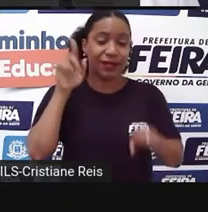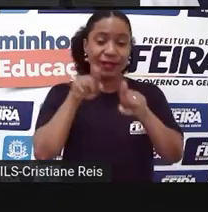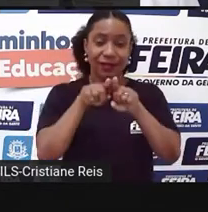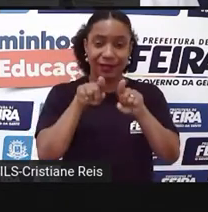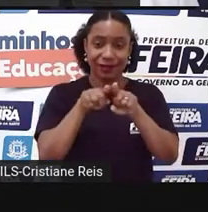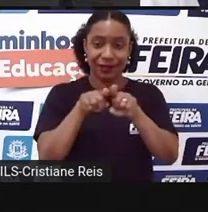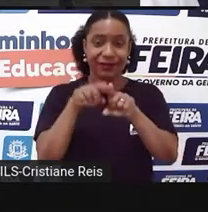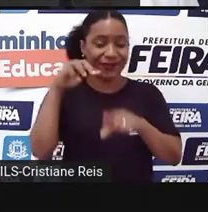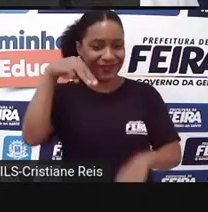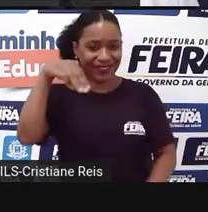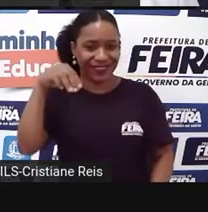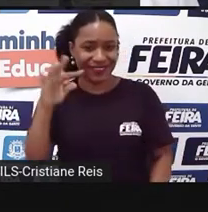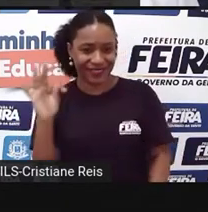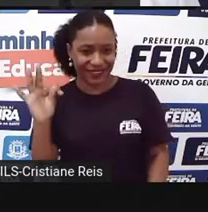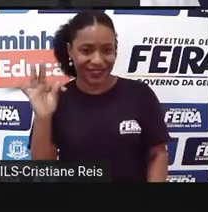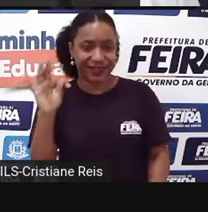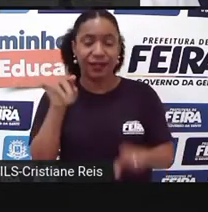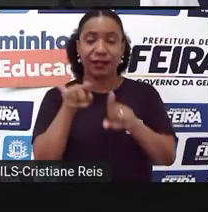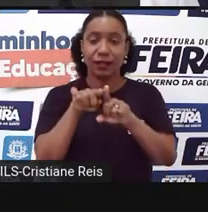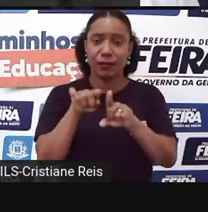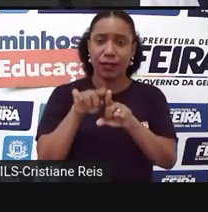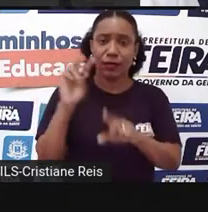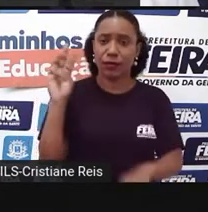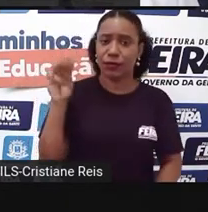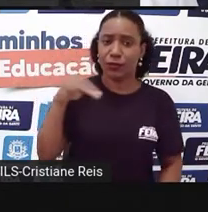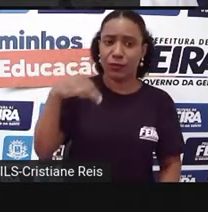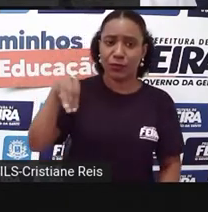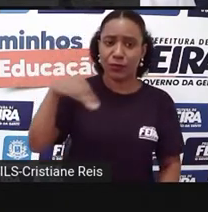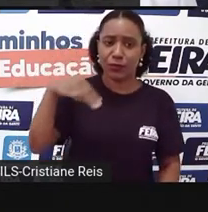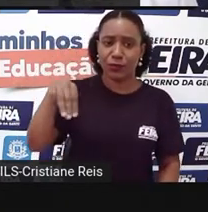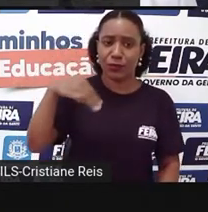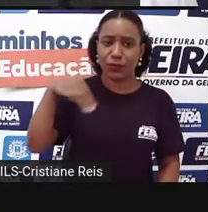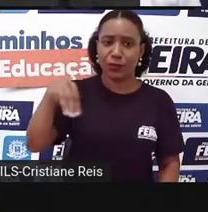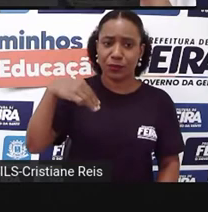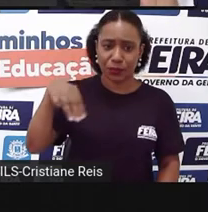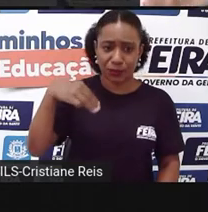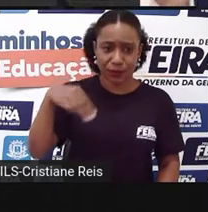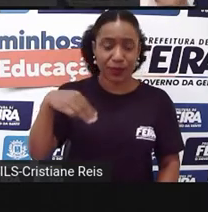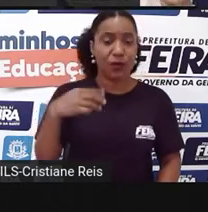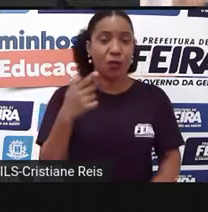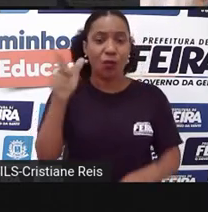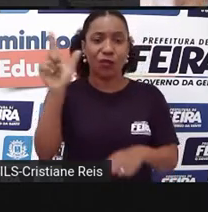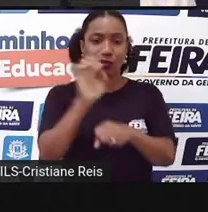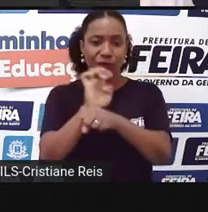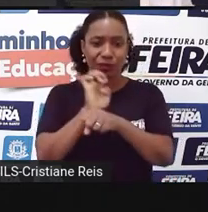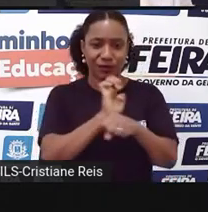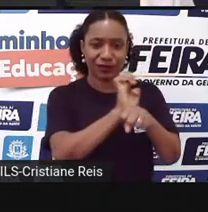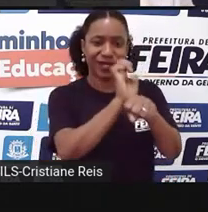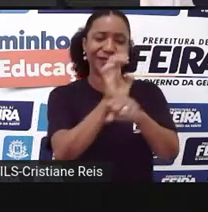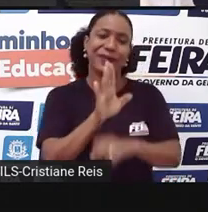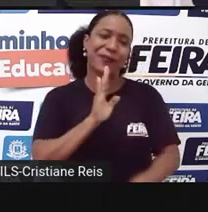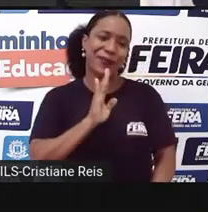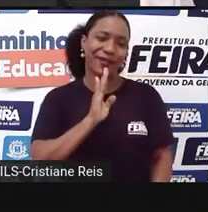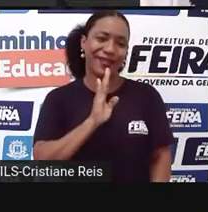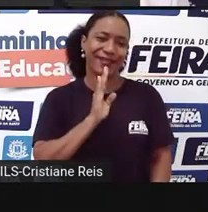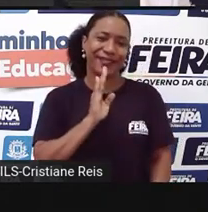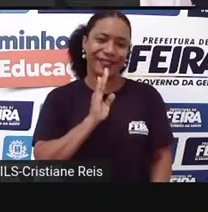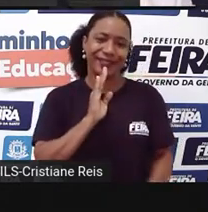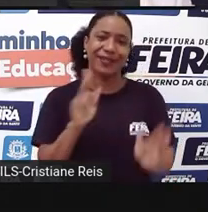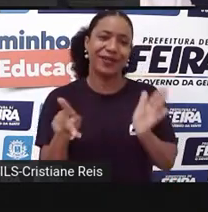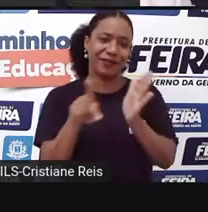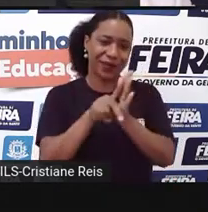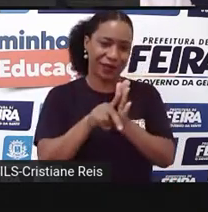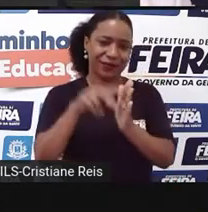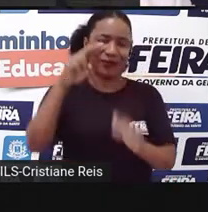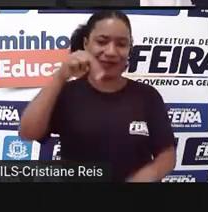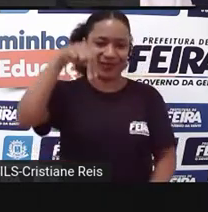pedaço aqui, né, do Maranhão, e o restante, todos os estados, eles já são tranquilinhos pra vocês, já fazem parte mesmo da